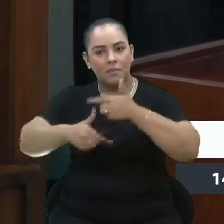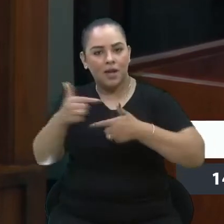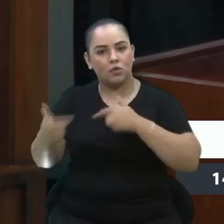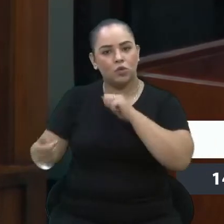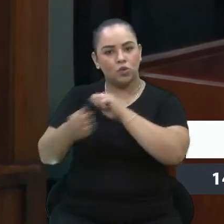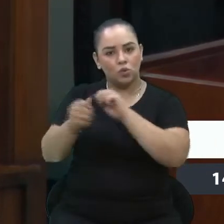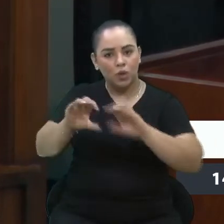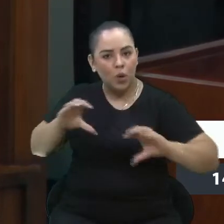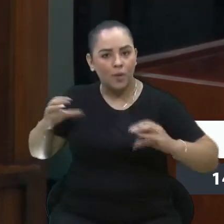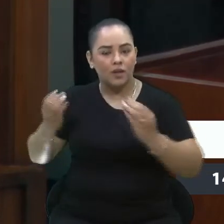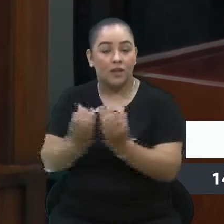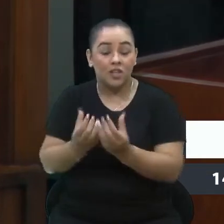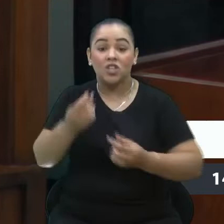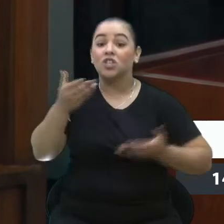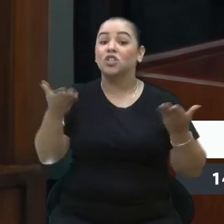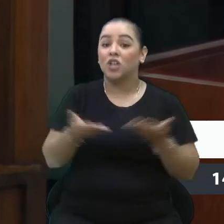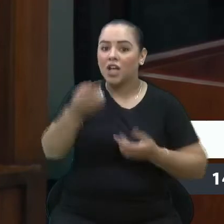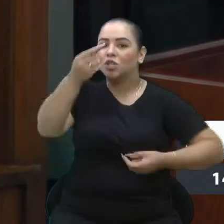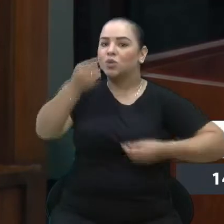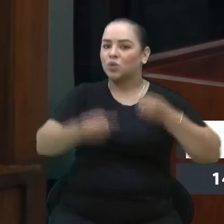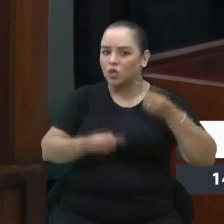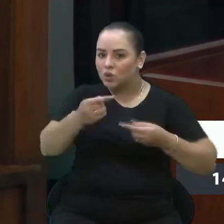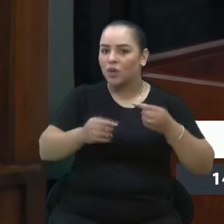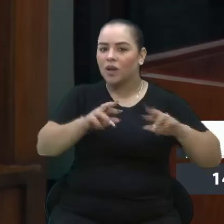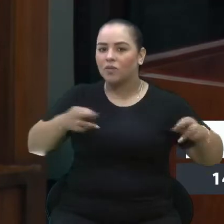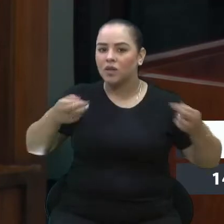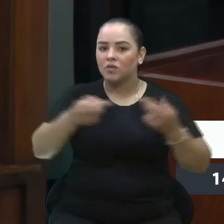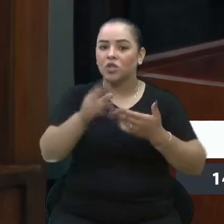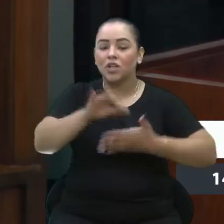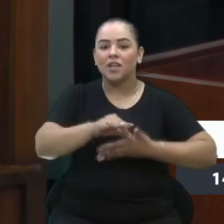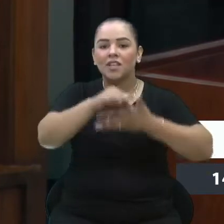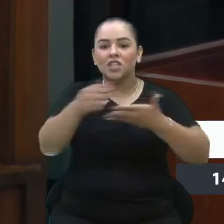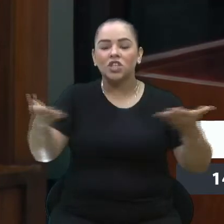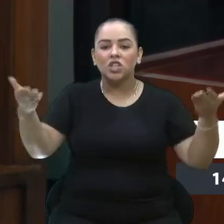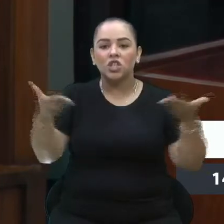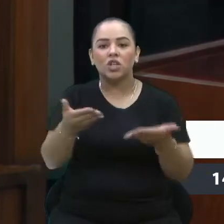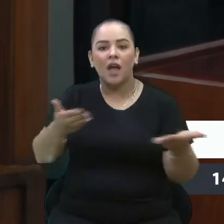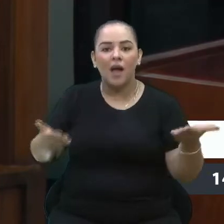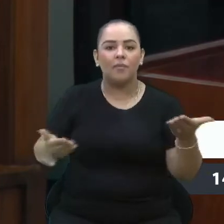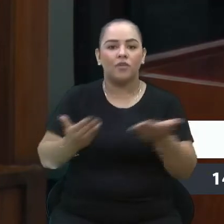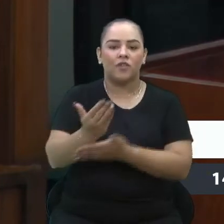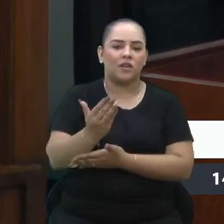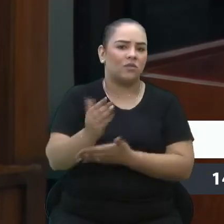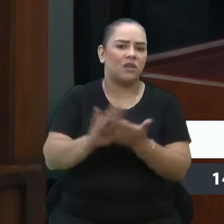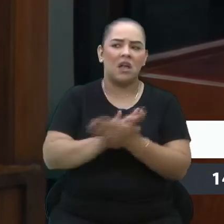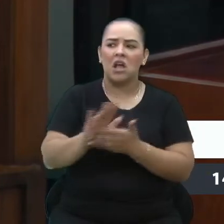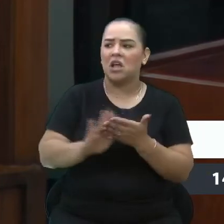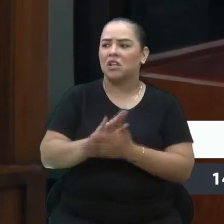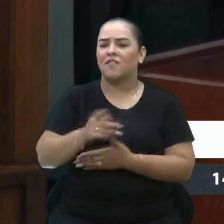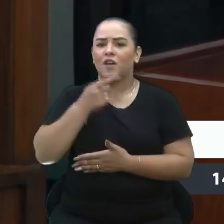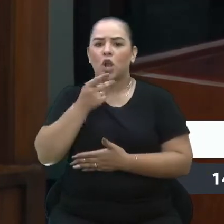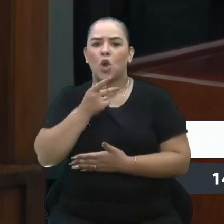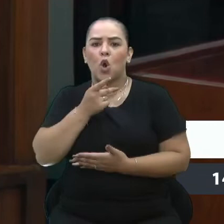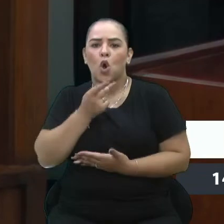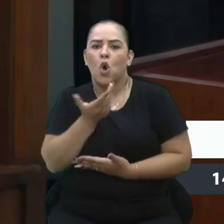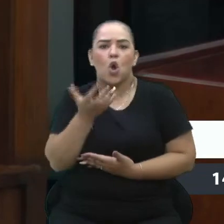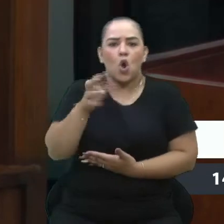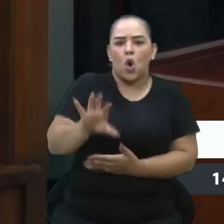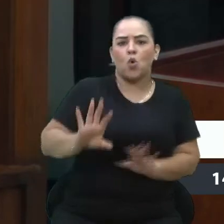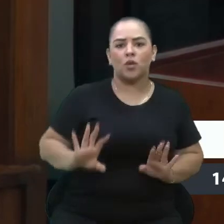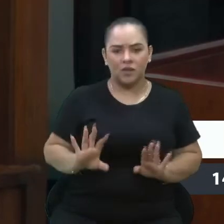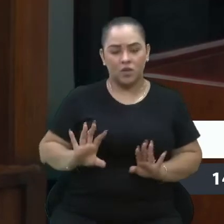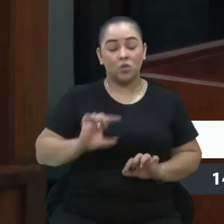Foi discutido em reunião de líderes, foi aprovado por ninguém aqui se manifestou de forma contrária, dos que estavam